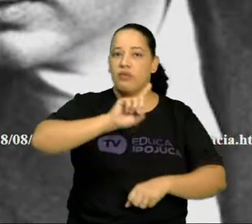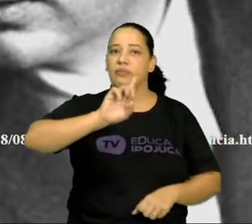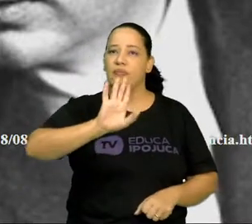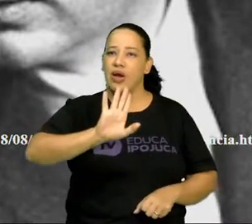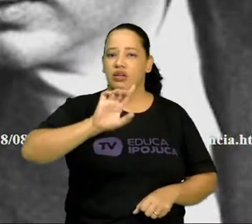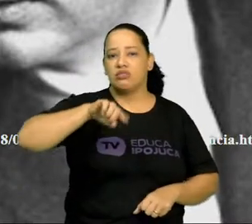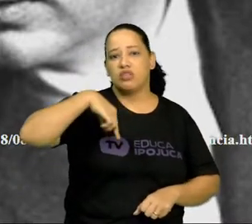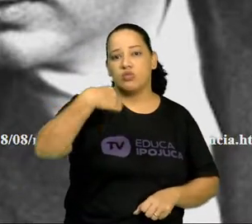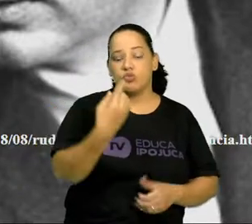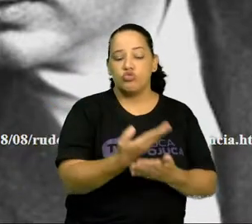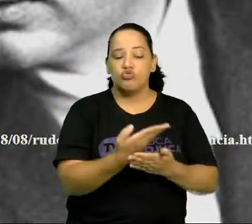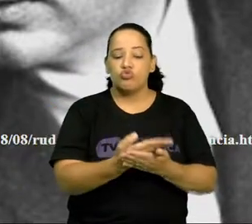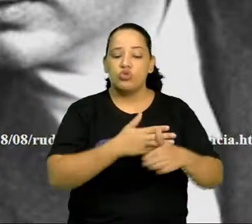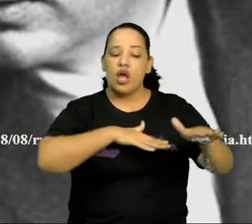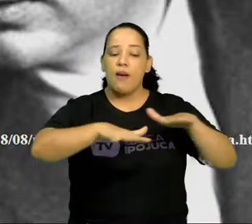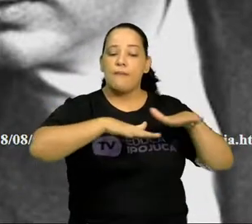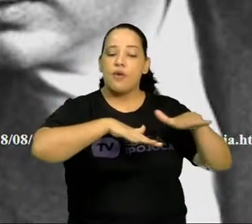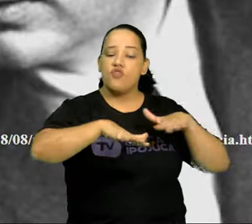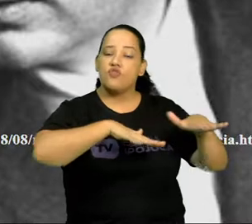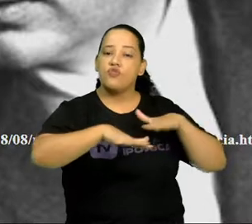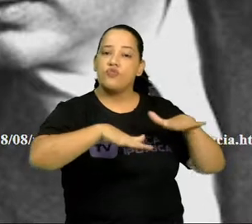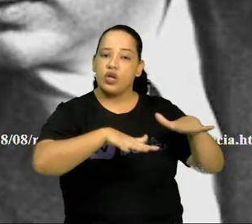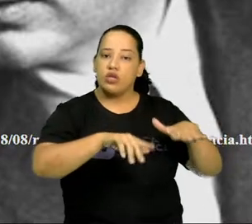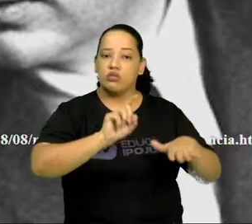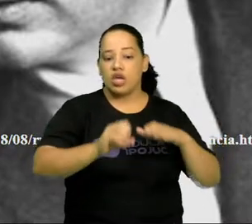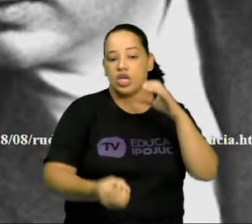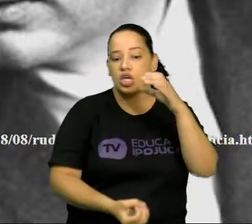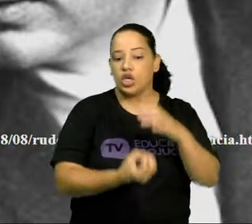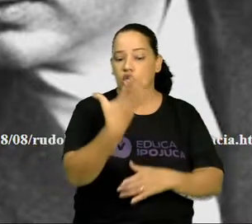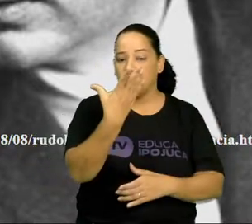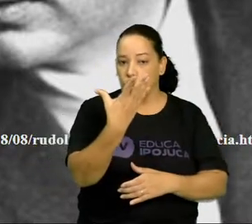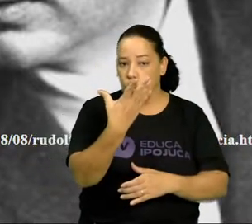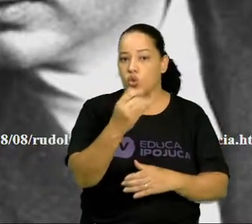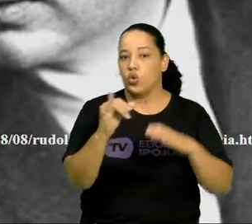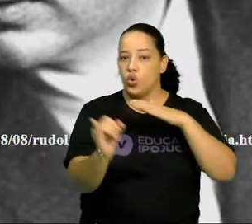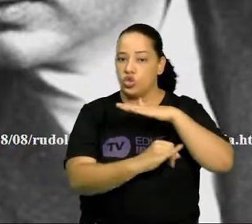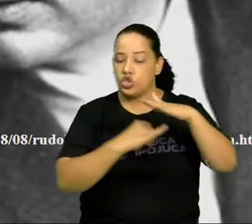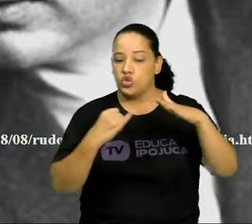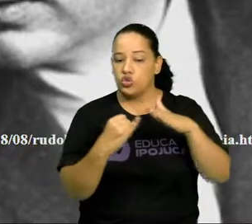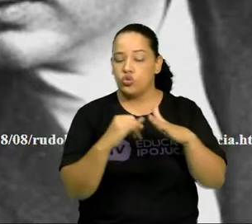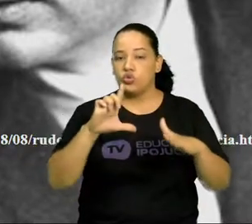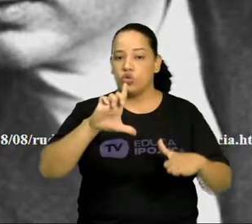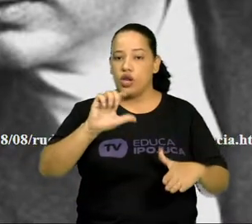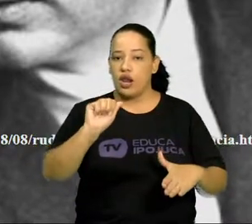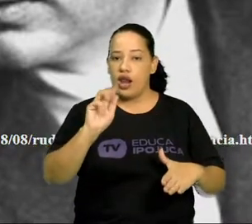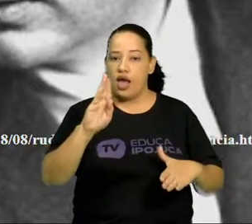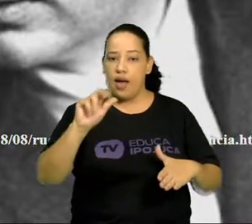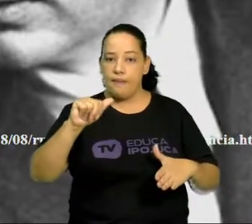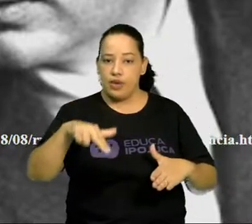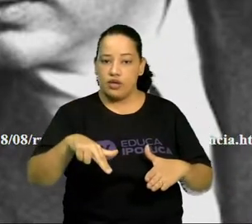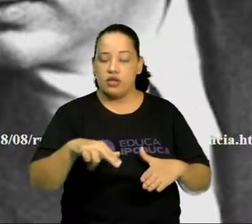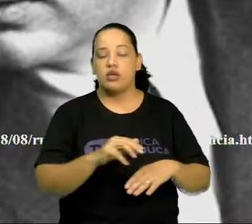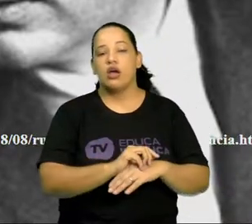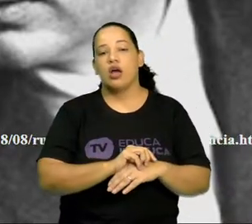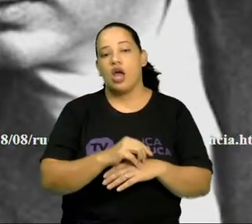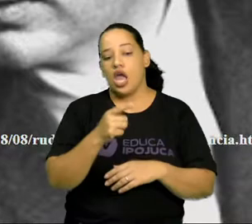movimento. Criou o Instituto Laban, contribuiu para a arte,